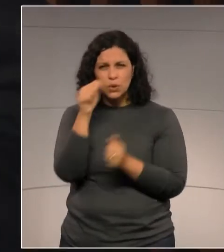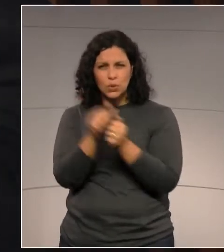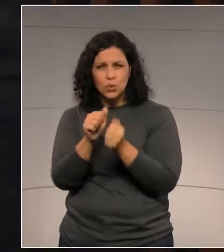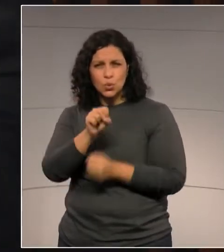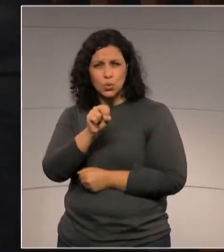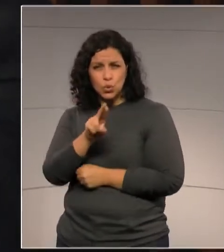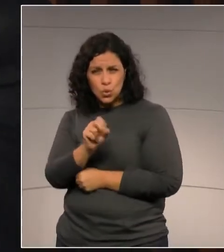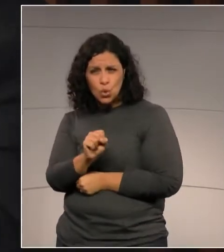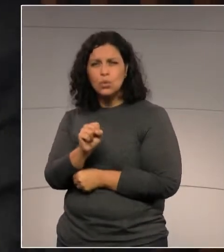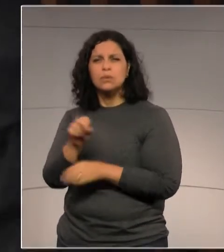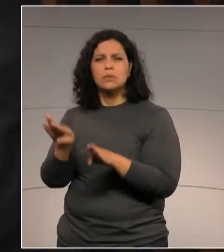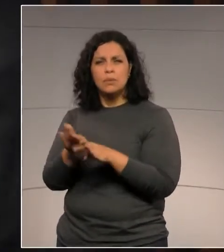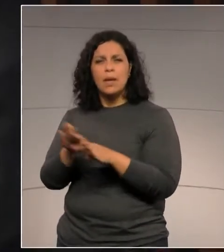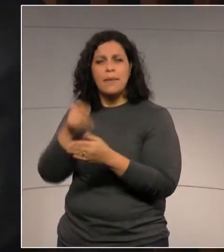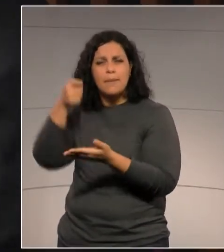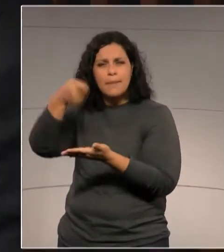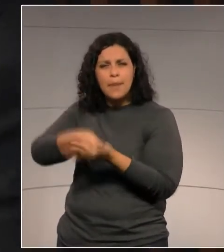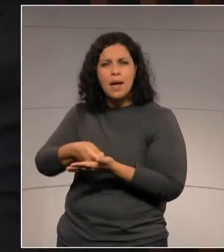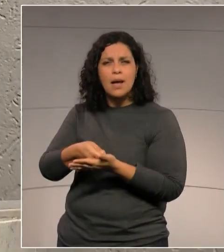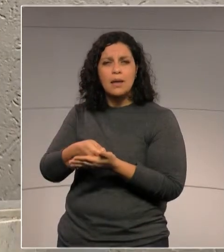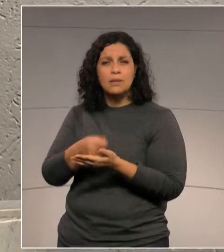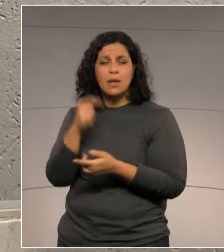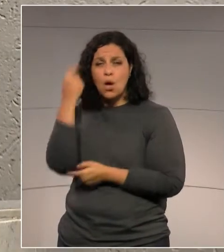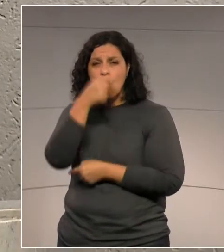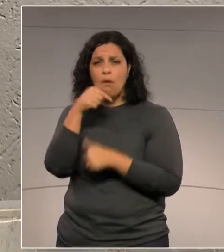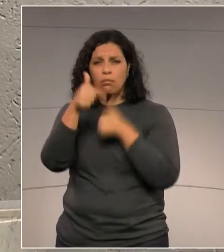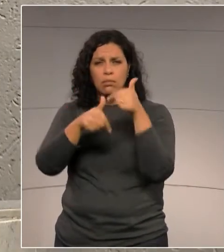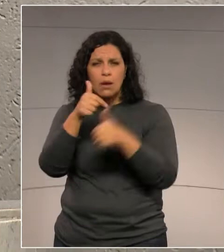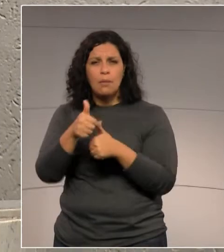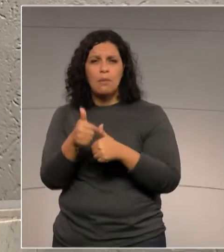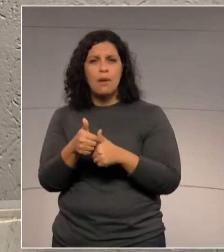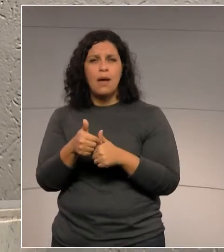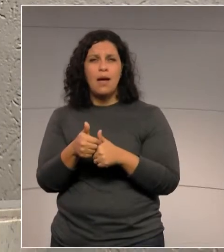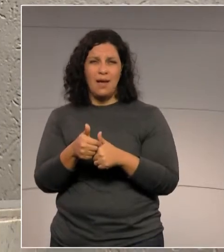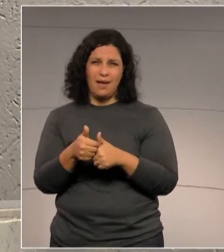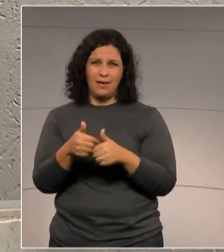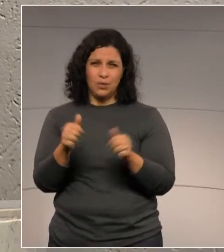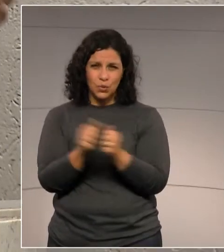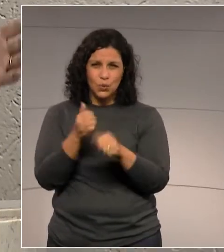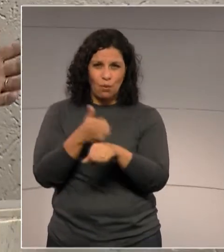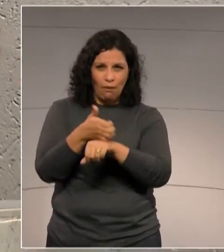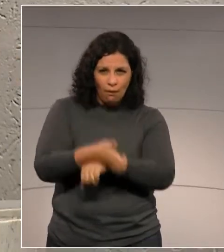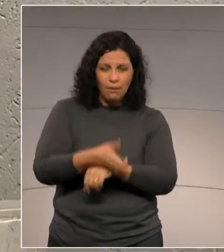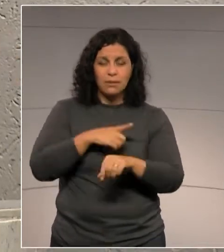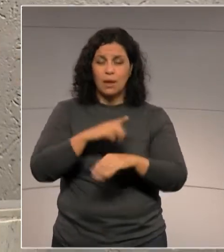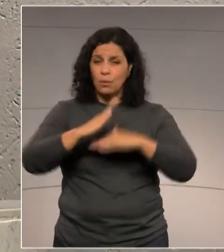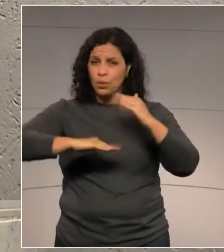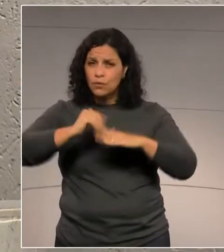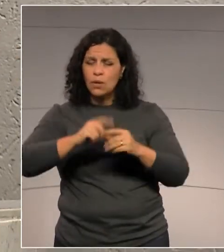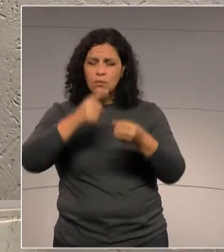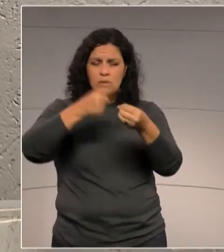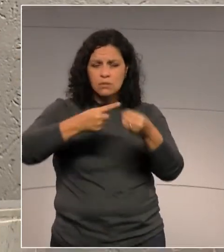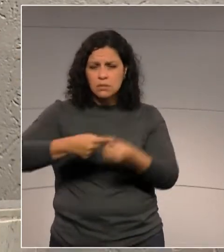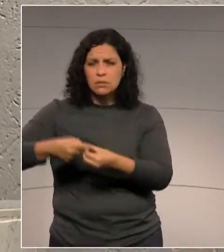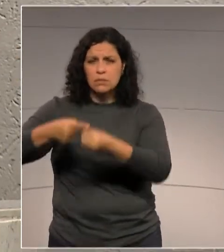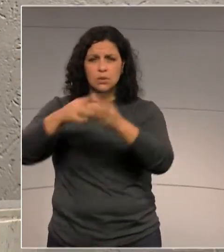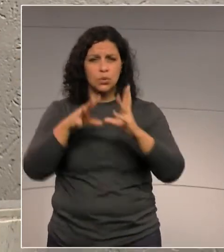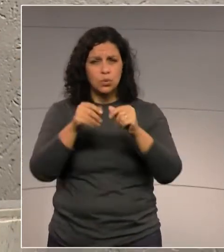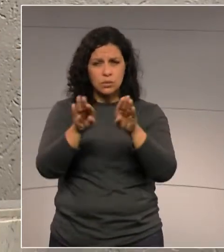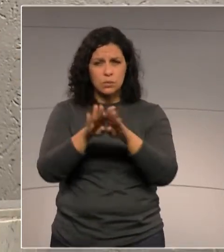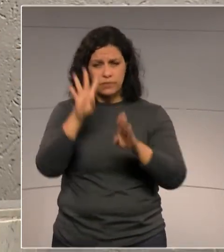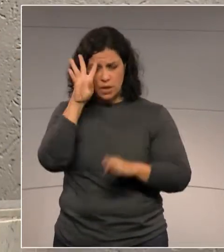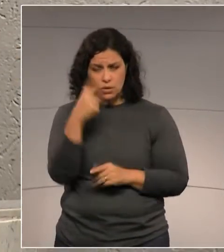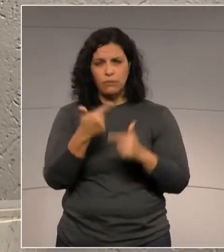o plantão, paga-se por plantão, você contrata os profissionais, tem profissionais em todas as cidades, você